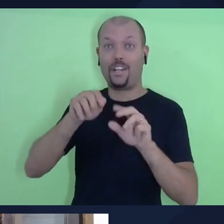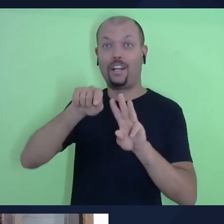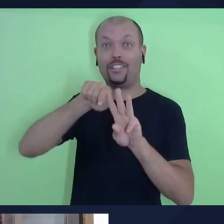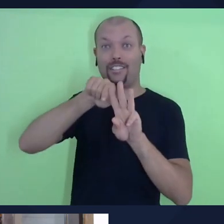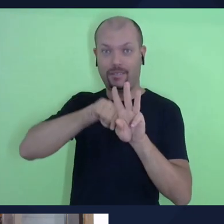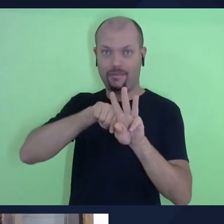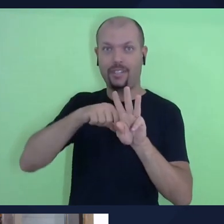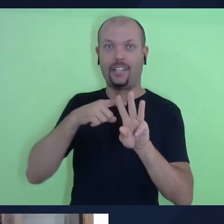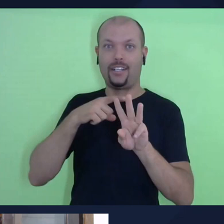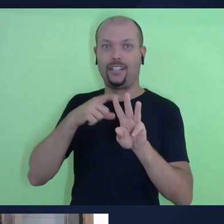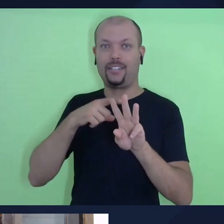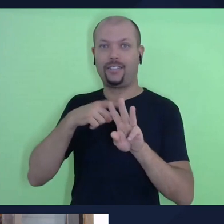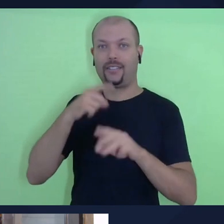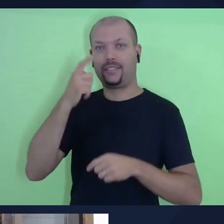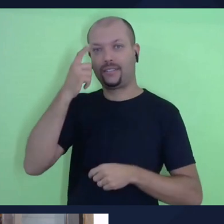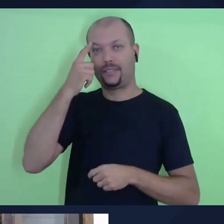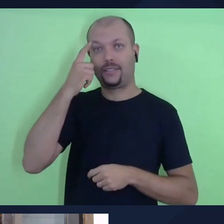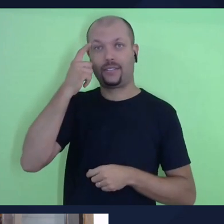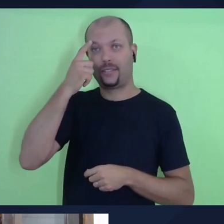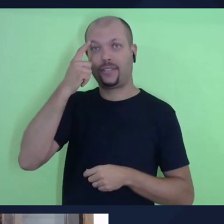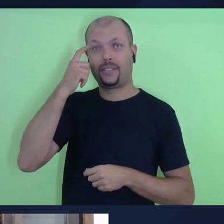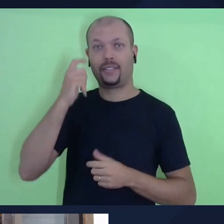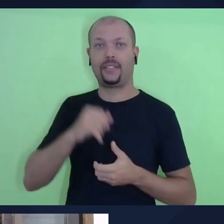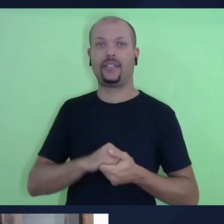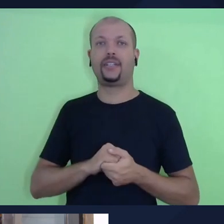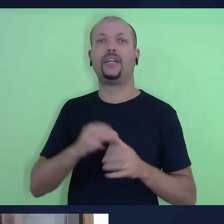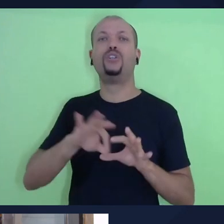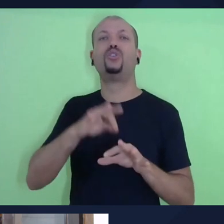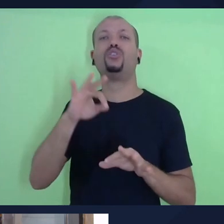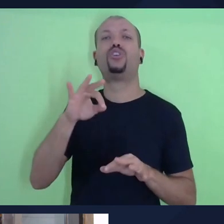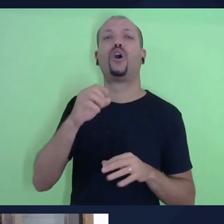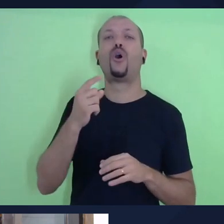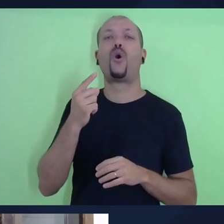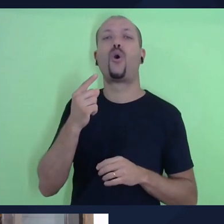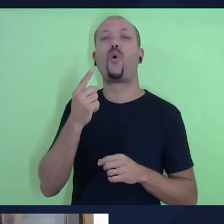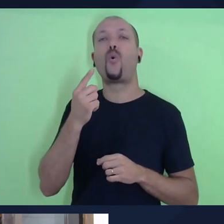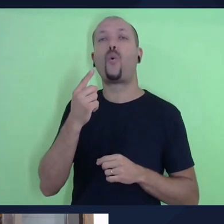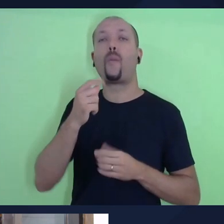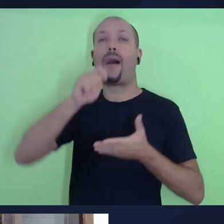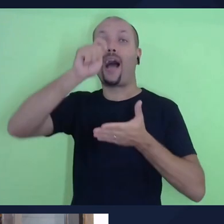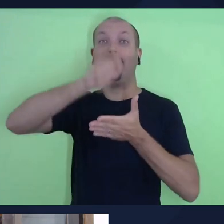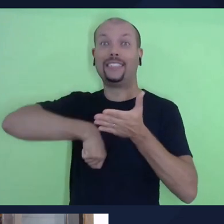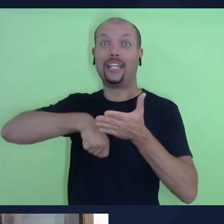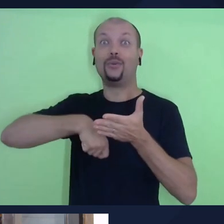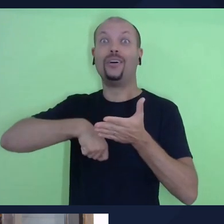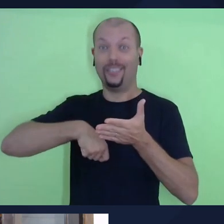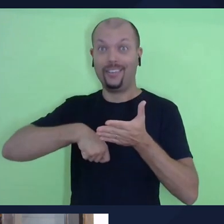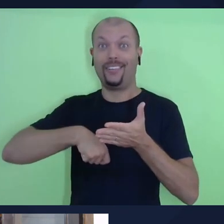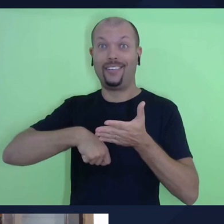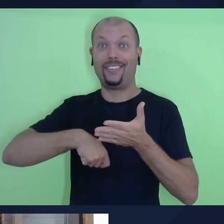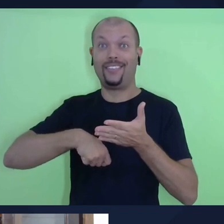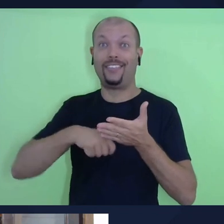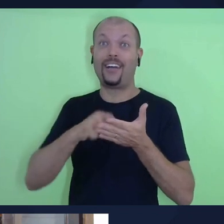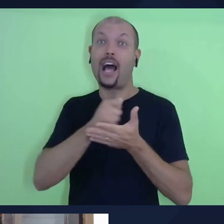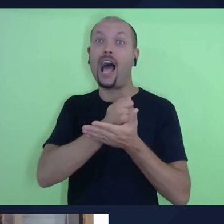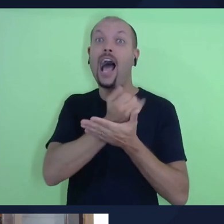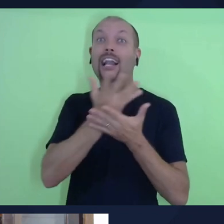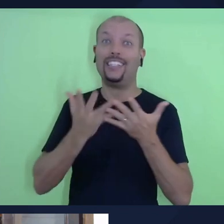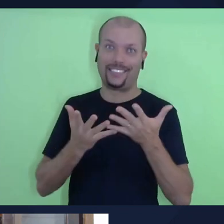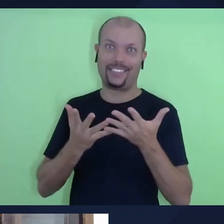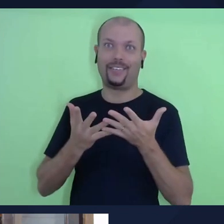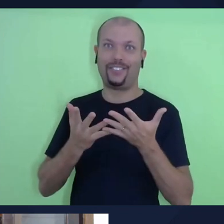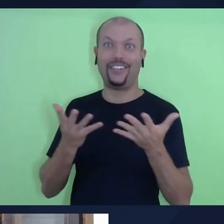trimestre de 2023, sortear uma assinatura completa da lição da escola sabatina, olha que benção,